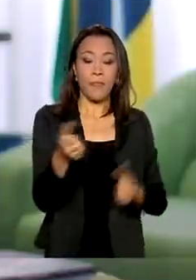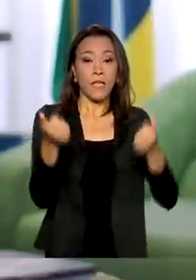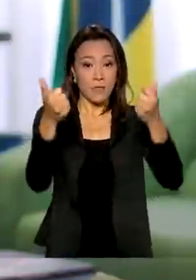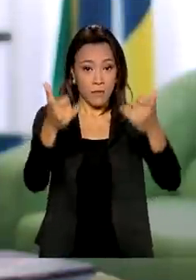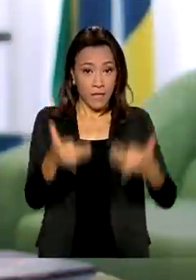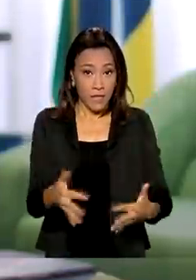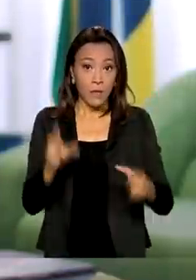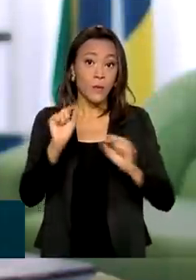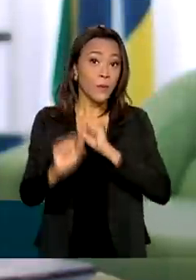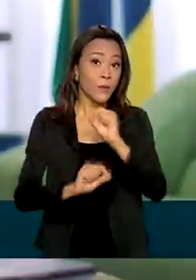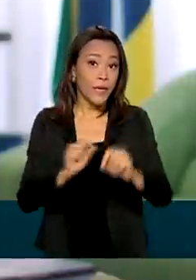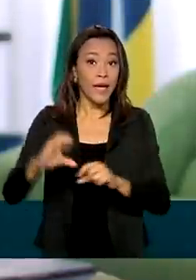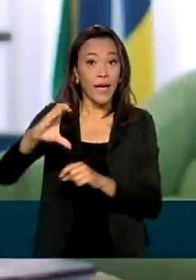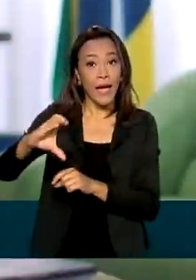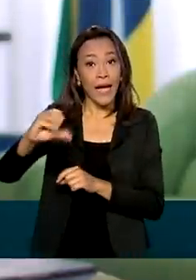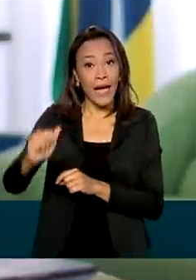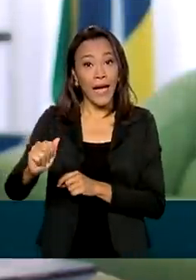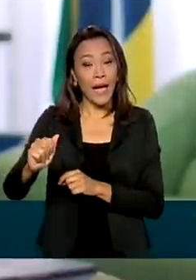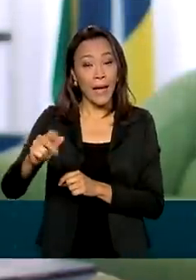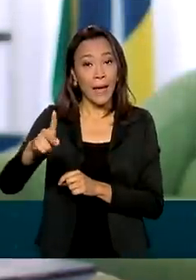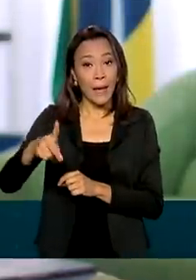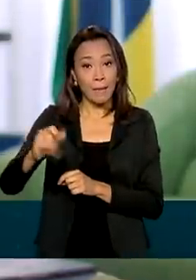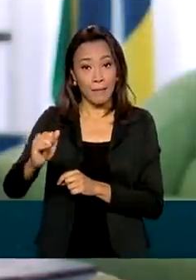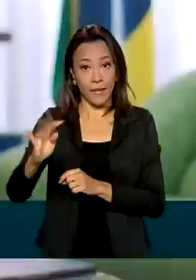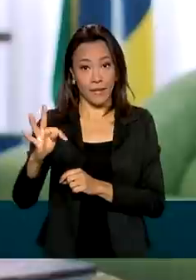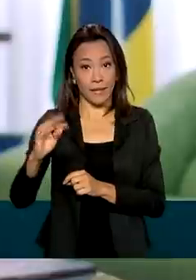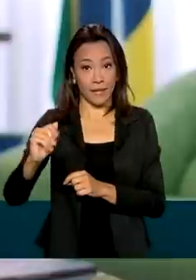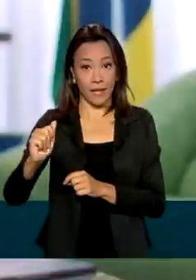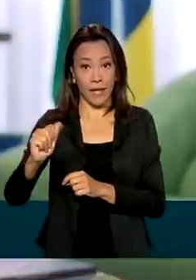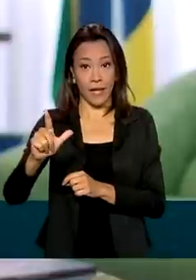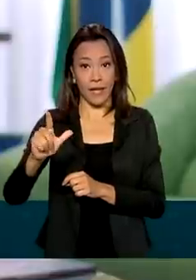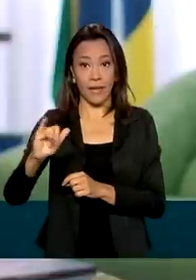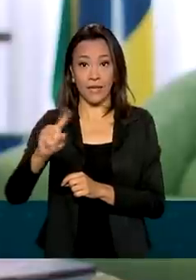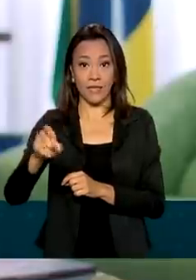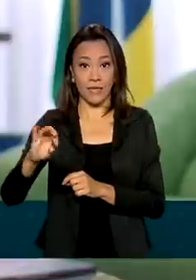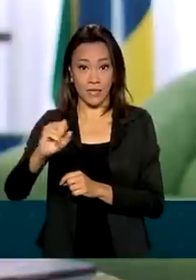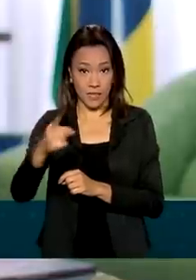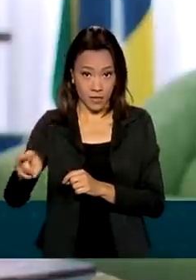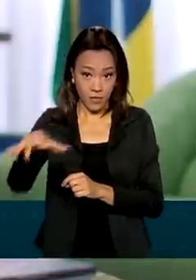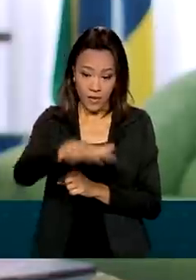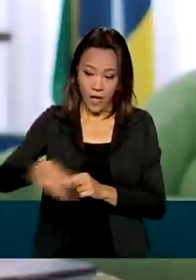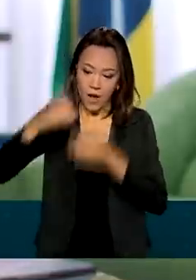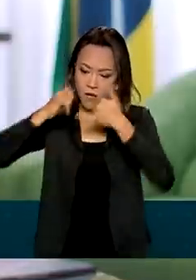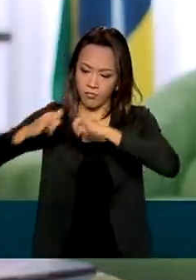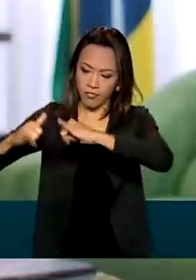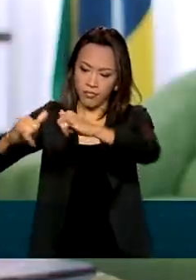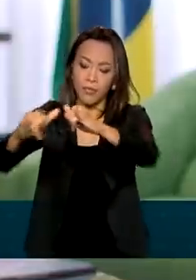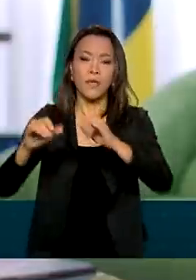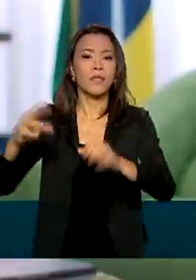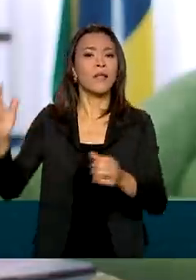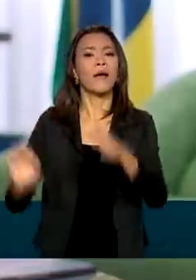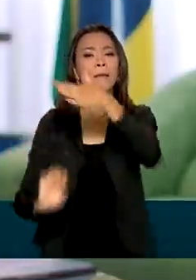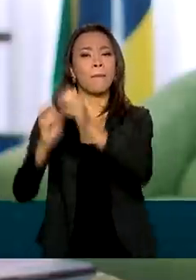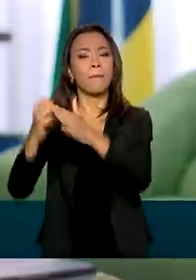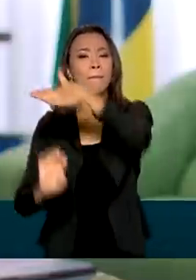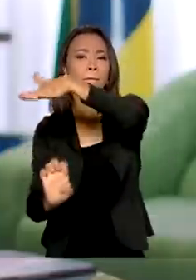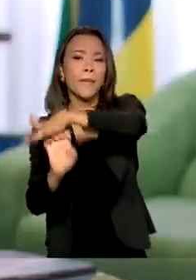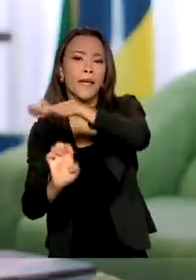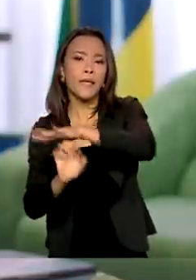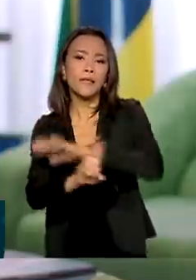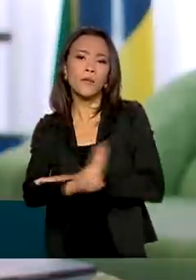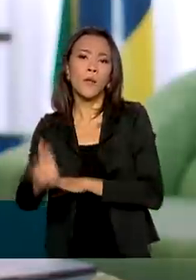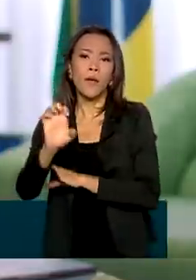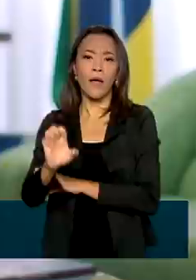Eletrobras é uma grande medida para o setor elétrico e para a modernização desse segmento tão